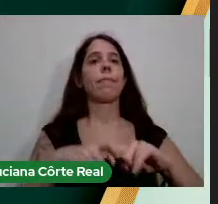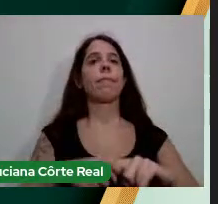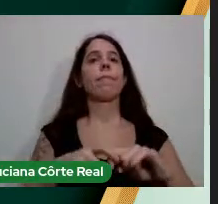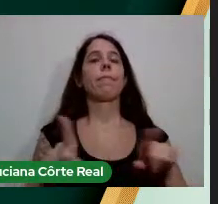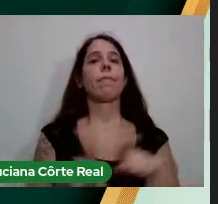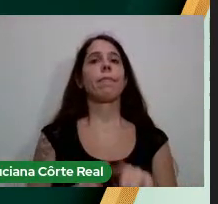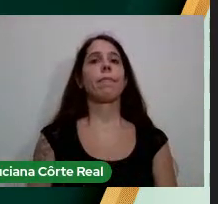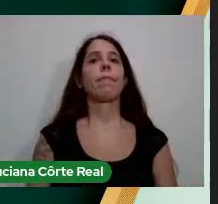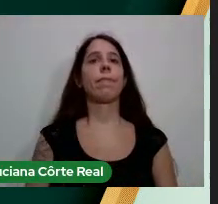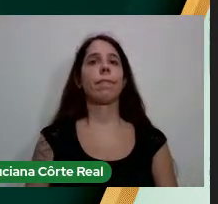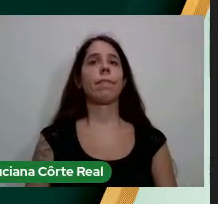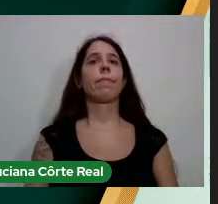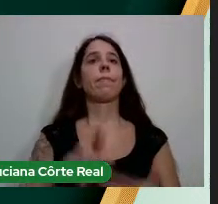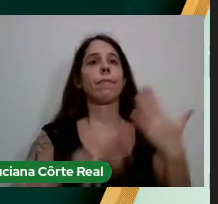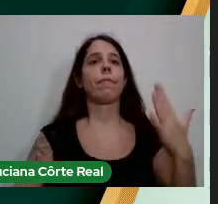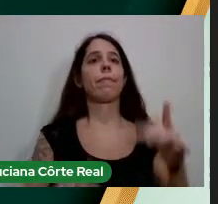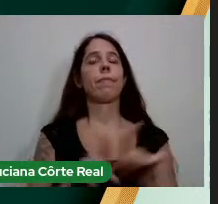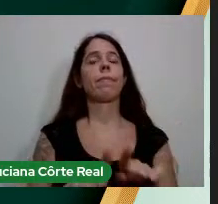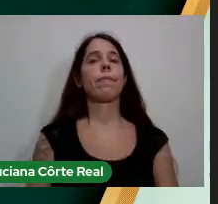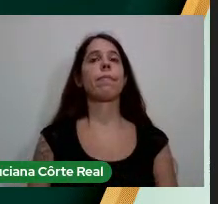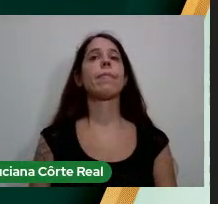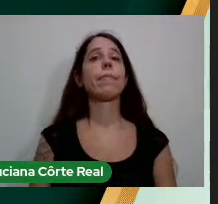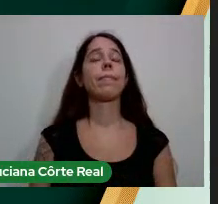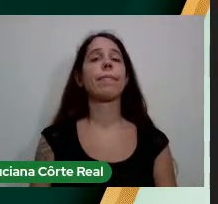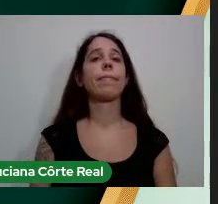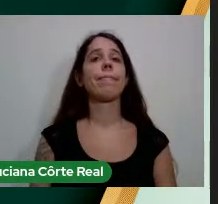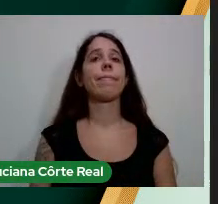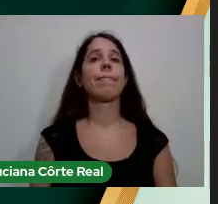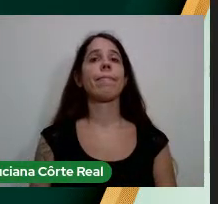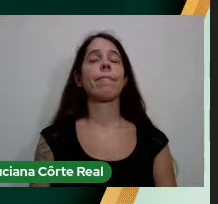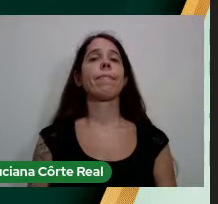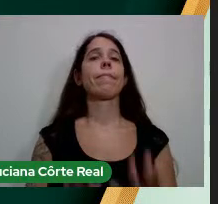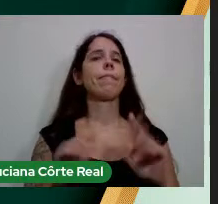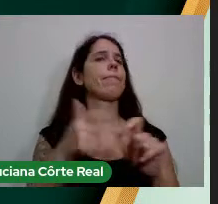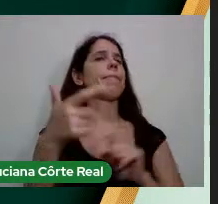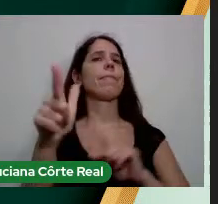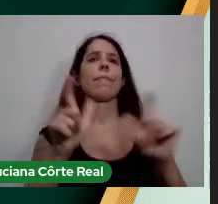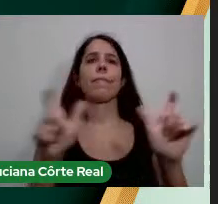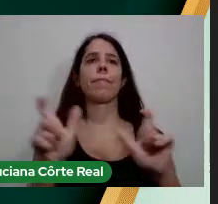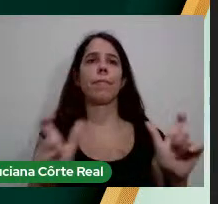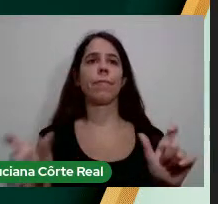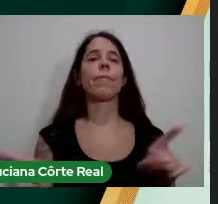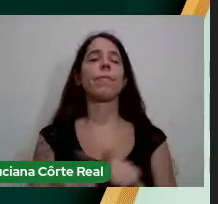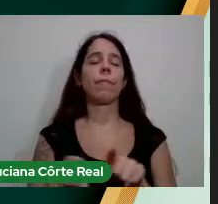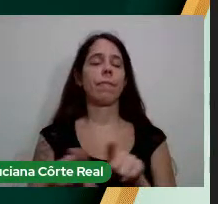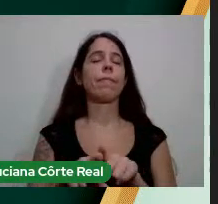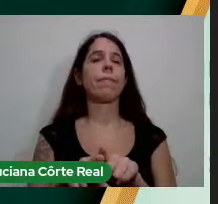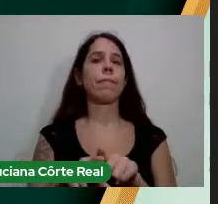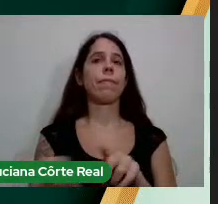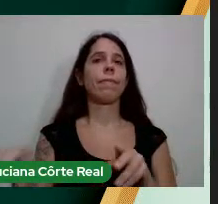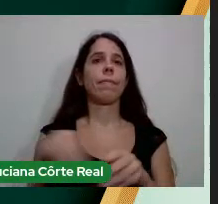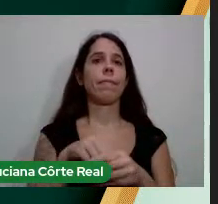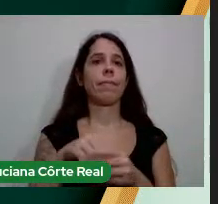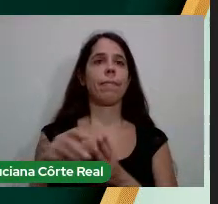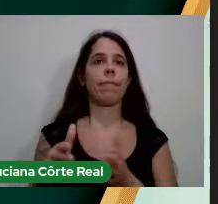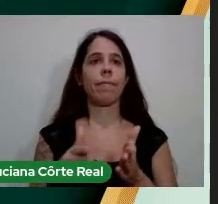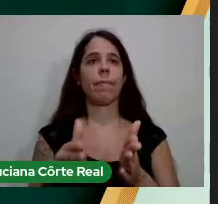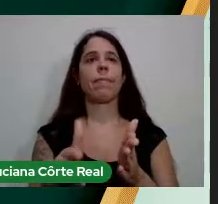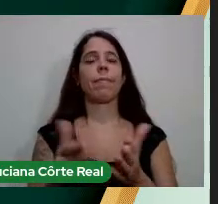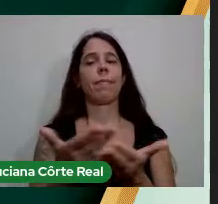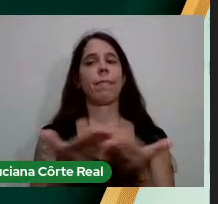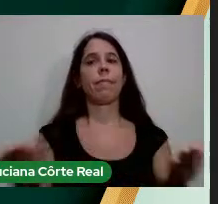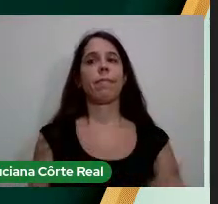Diversidade E todas As outras Palavras Que fizeram Parte Dessa Caminhada De